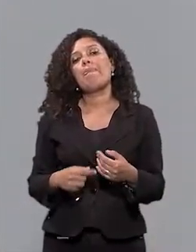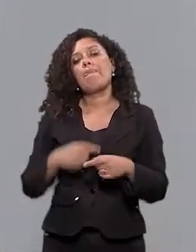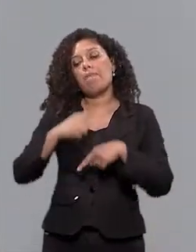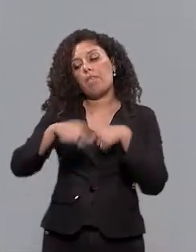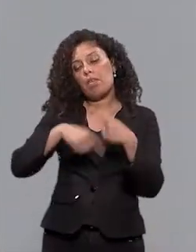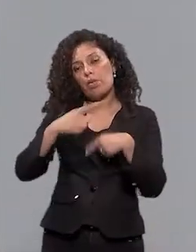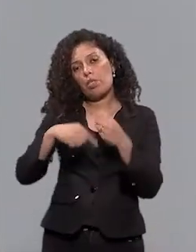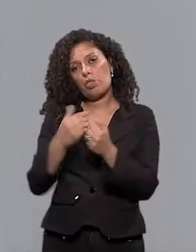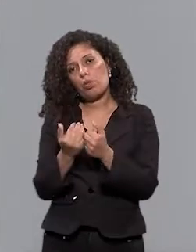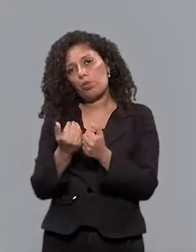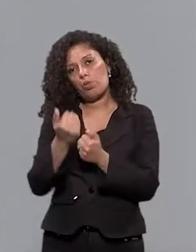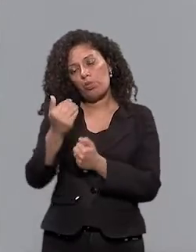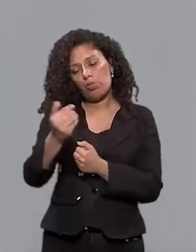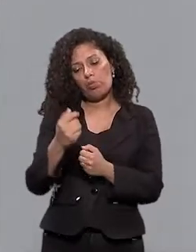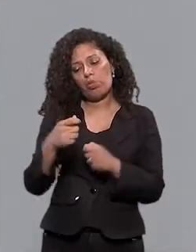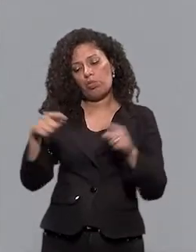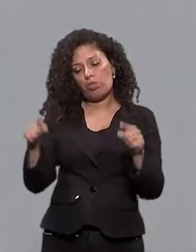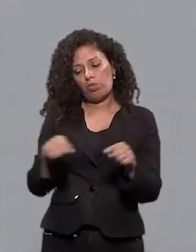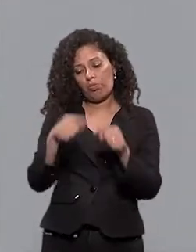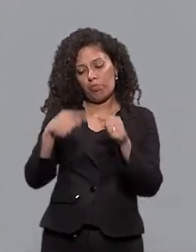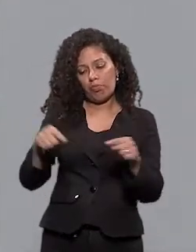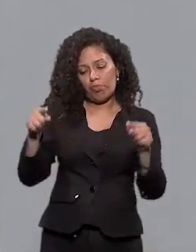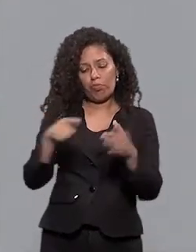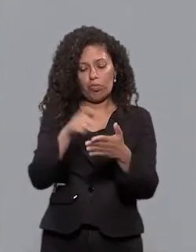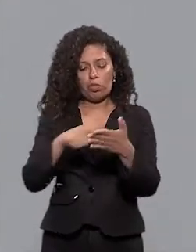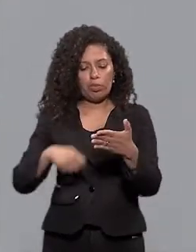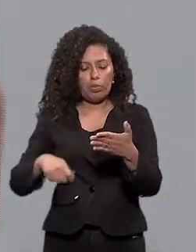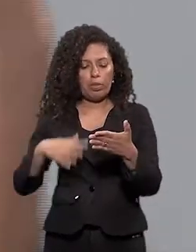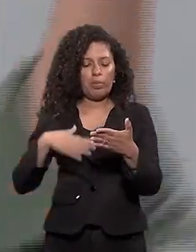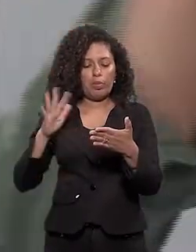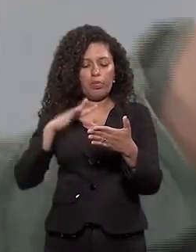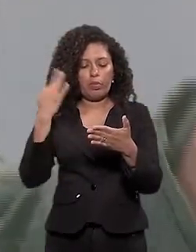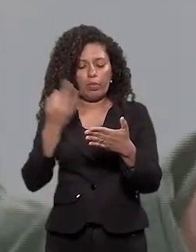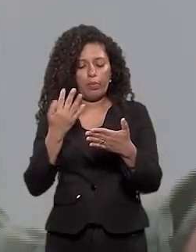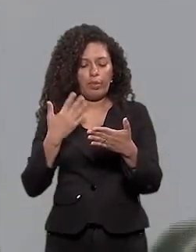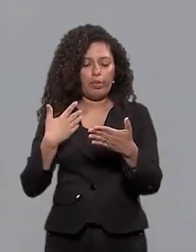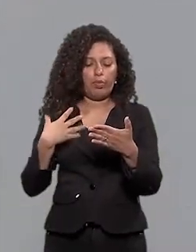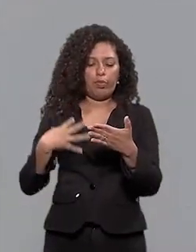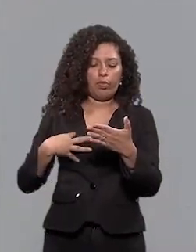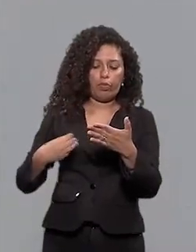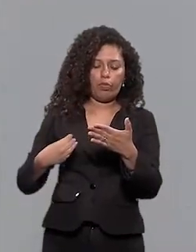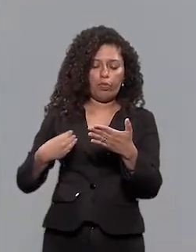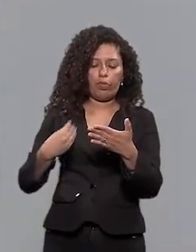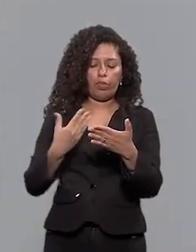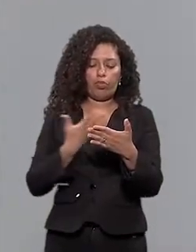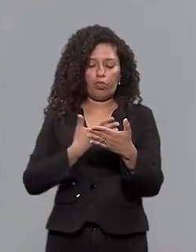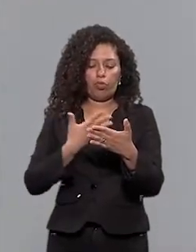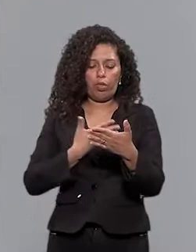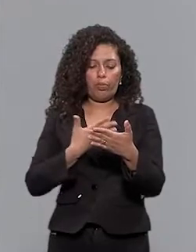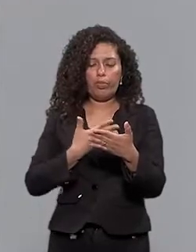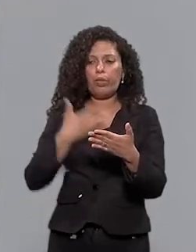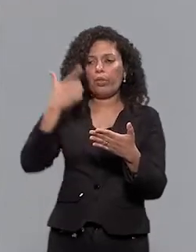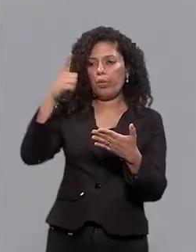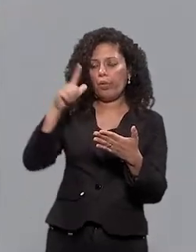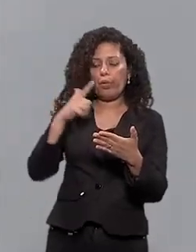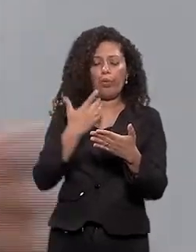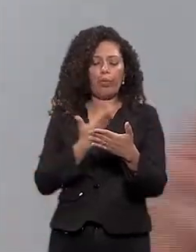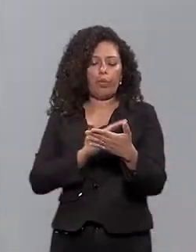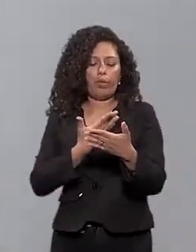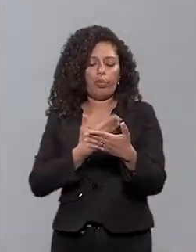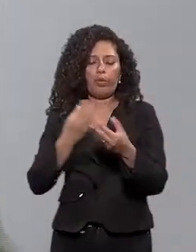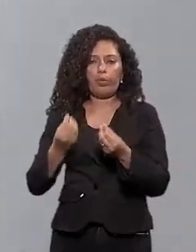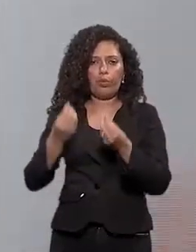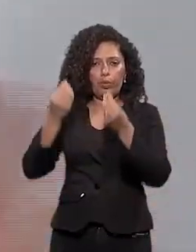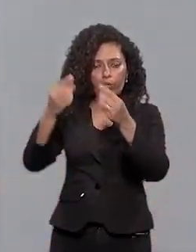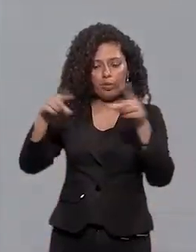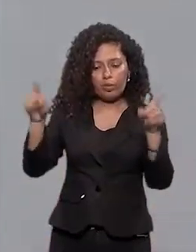aí comecei a compor música para o meu sobrinho, depois o filho de um amigo fez aniversário, o filho da outra amiga fez aniversário, eu vou